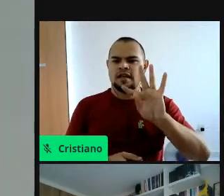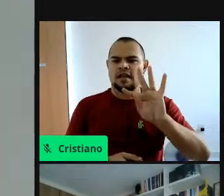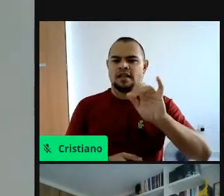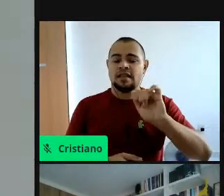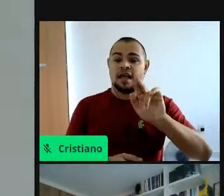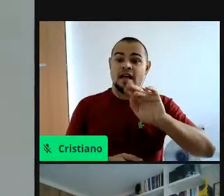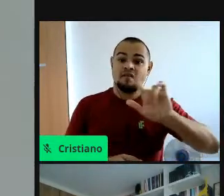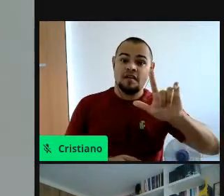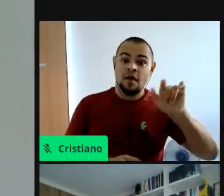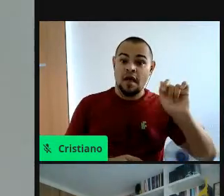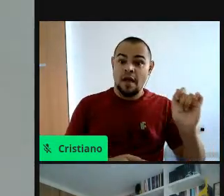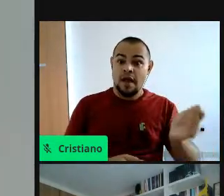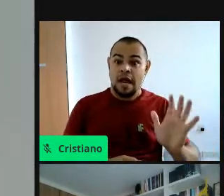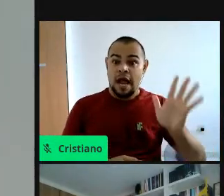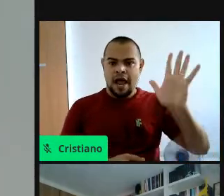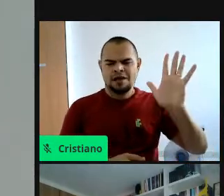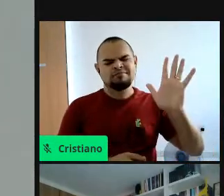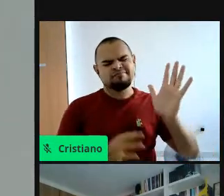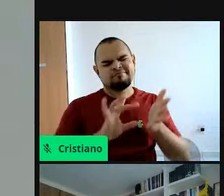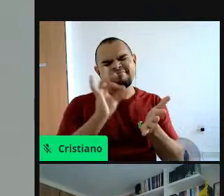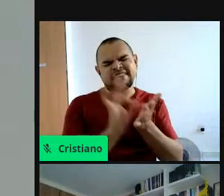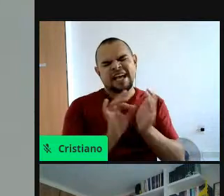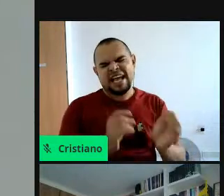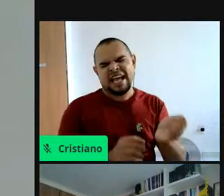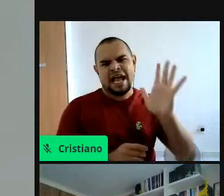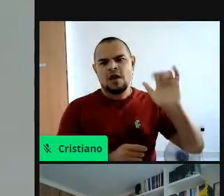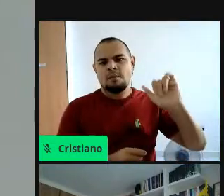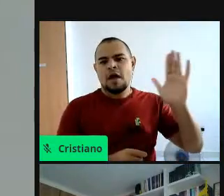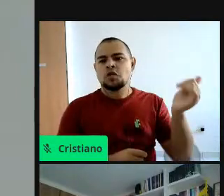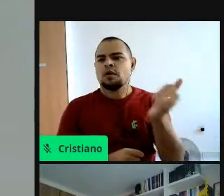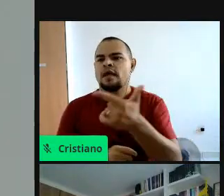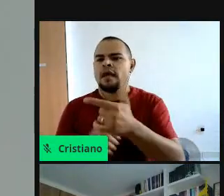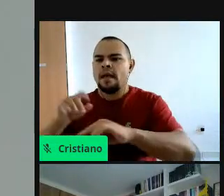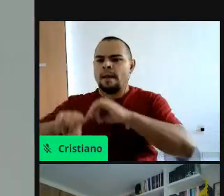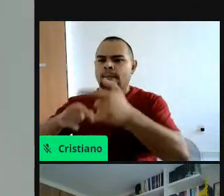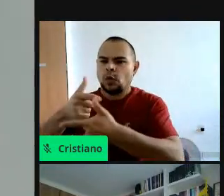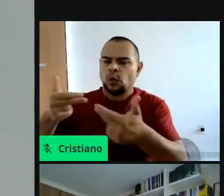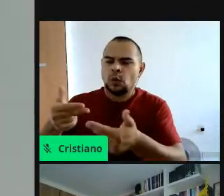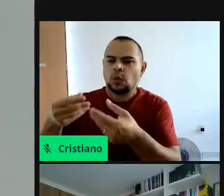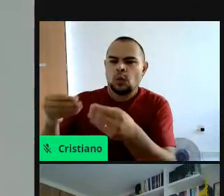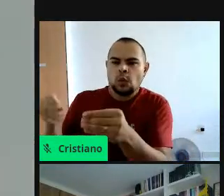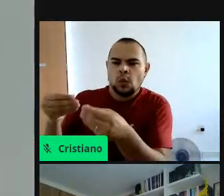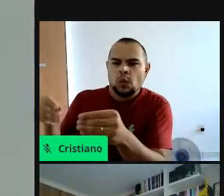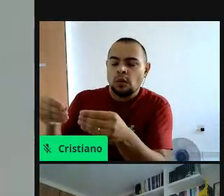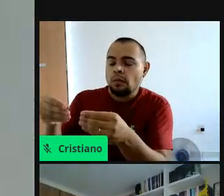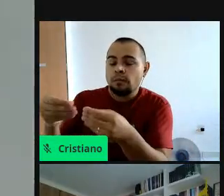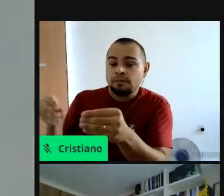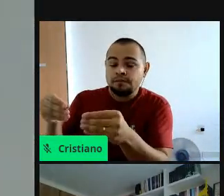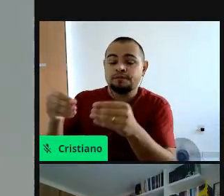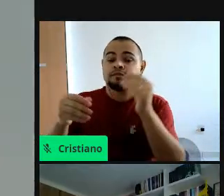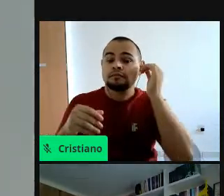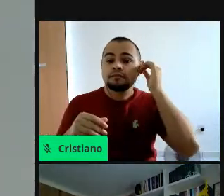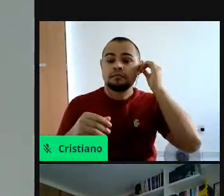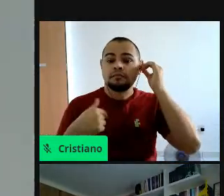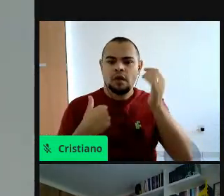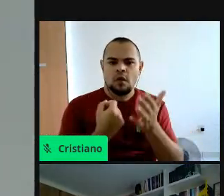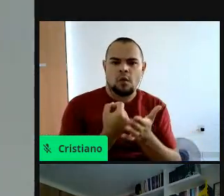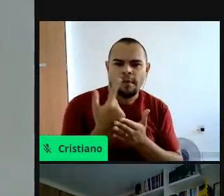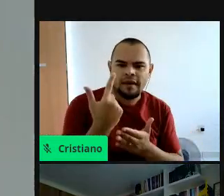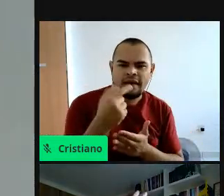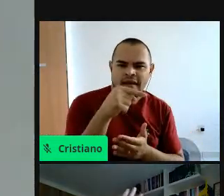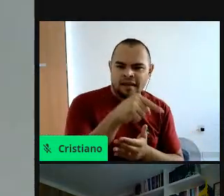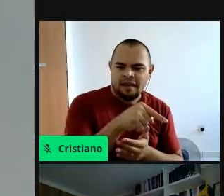isso, isso, infelizmente acontece, mas, por exemplo, essa caixinha que comprei com várias, achos flexíveis,